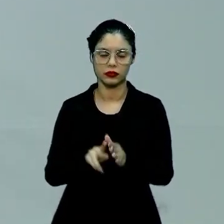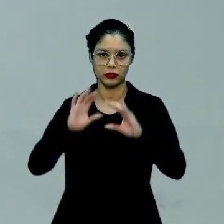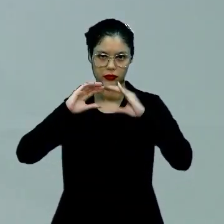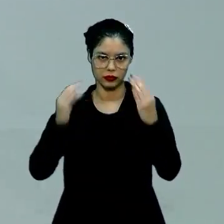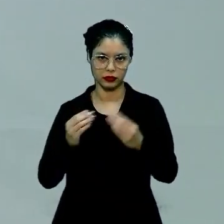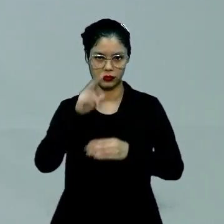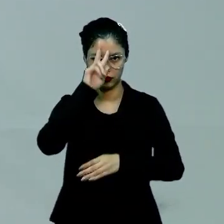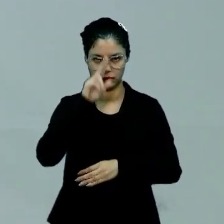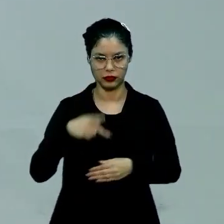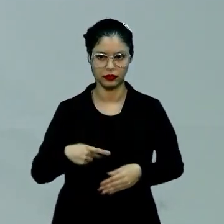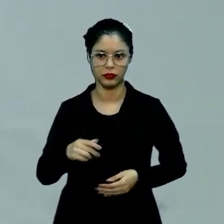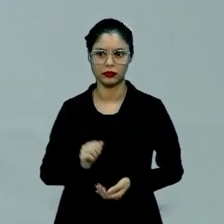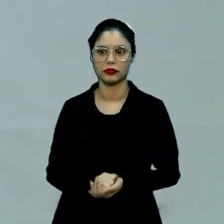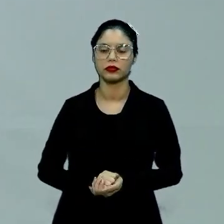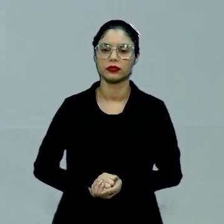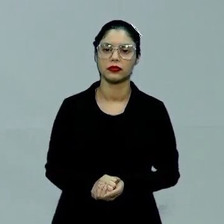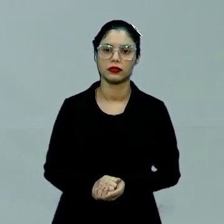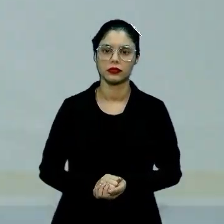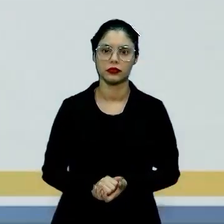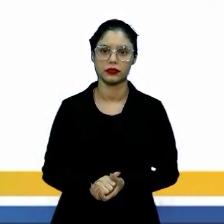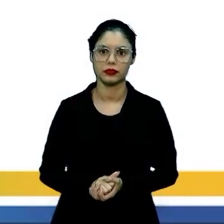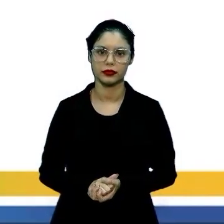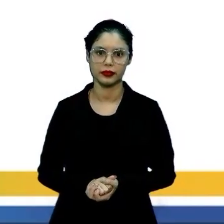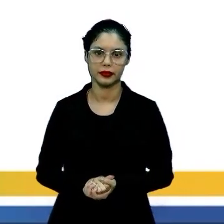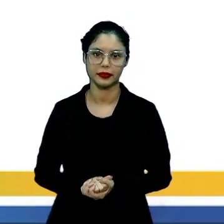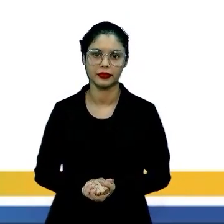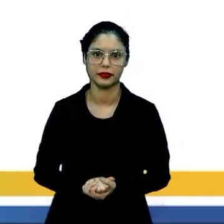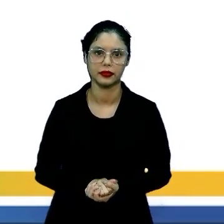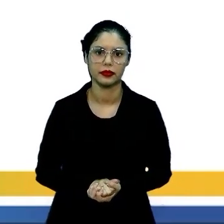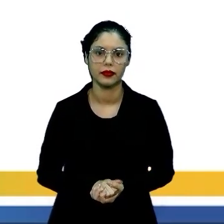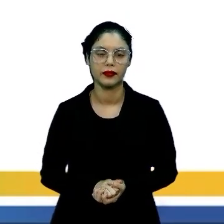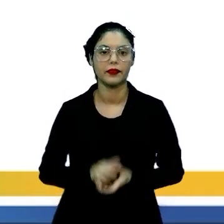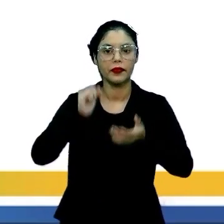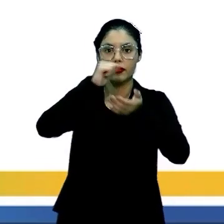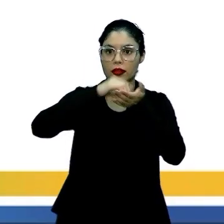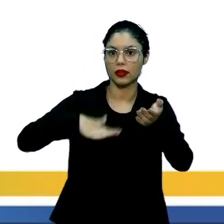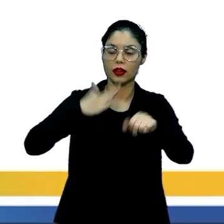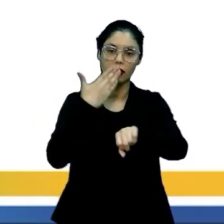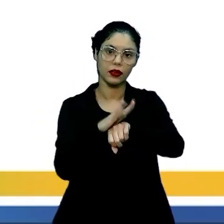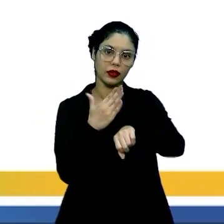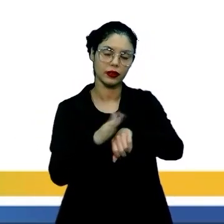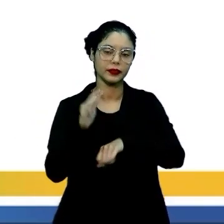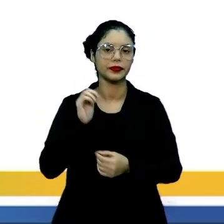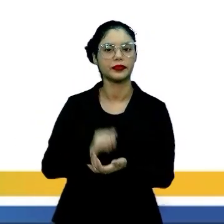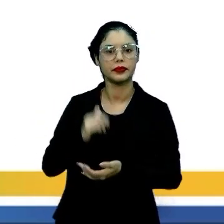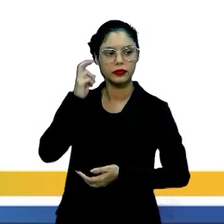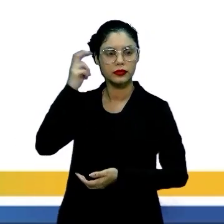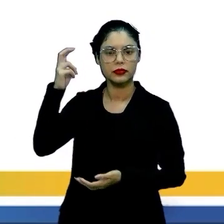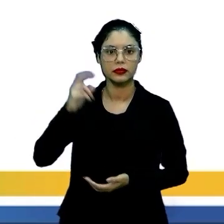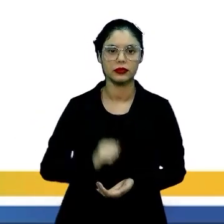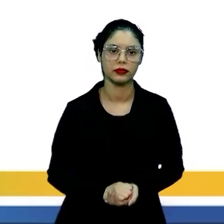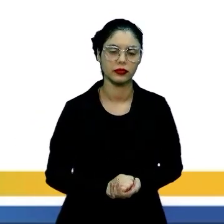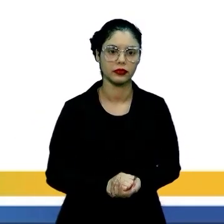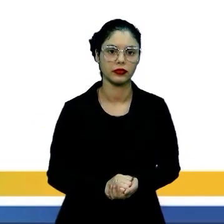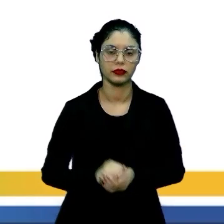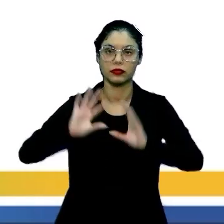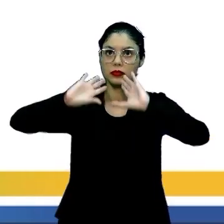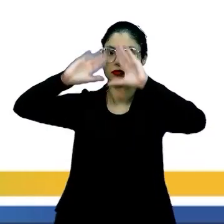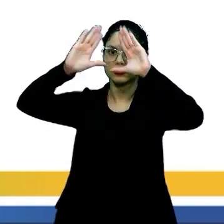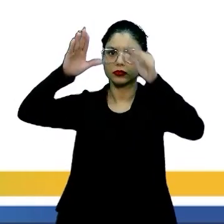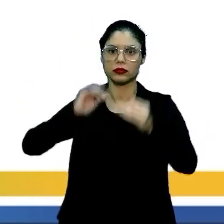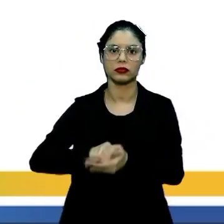tranquilo? Podemos conseguir? Então, seguindo, vamos, bora, go! Atividades práticas culturais. Seja vôlei,